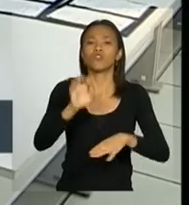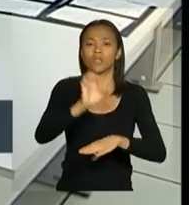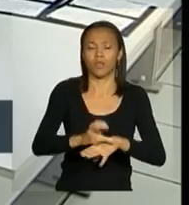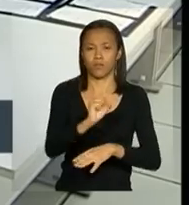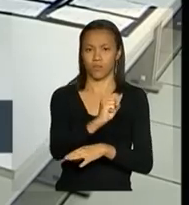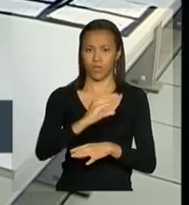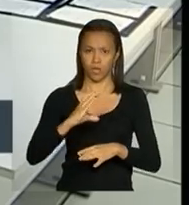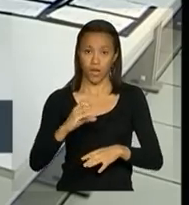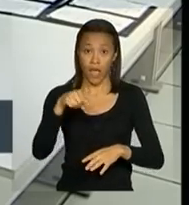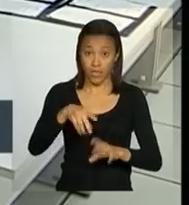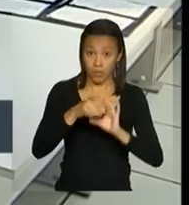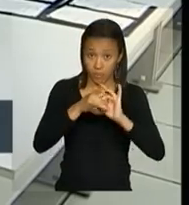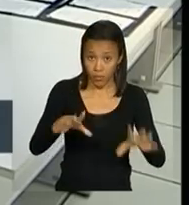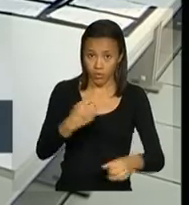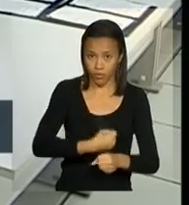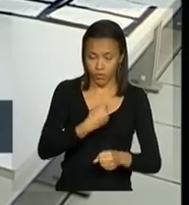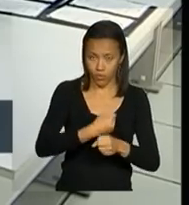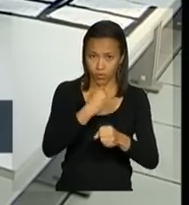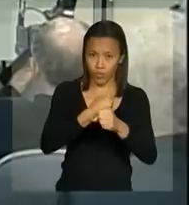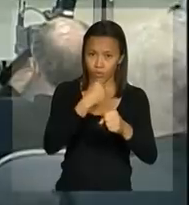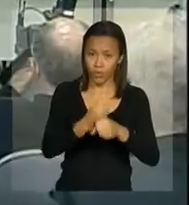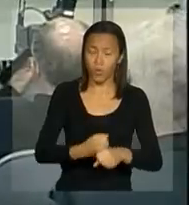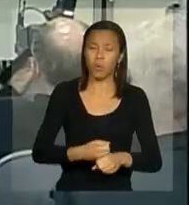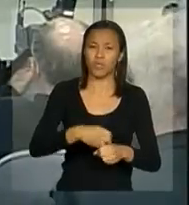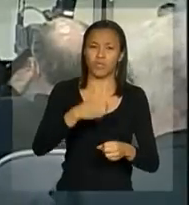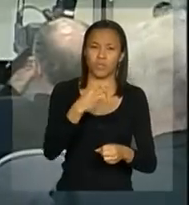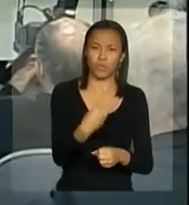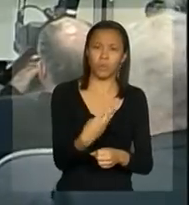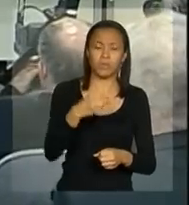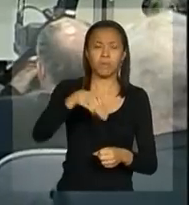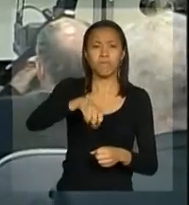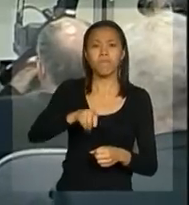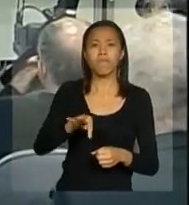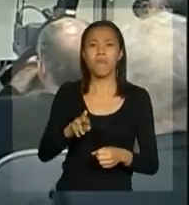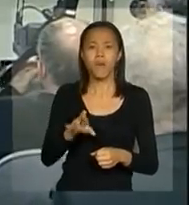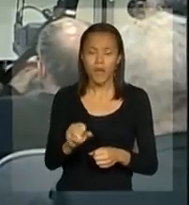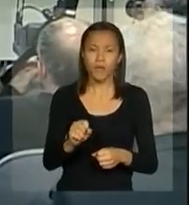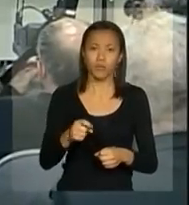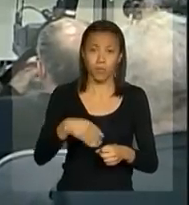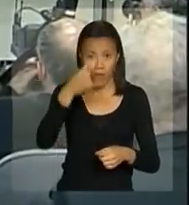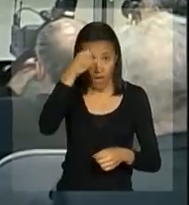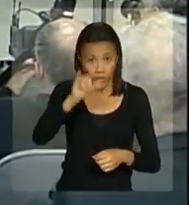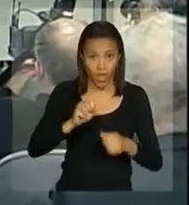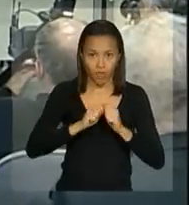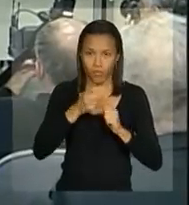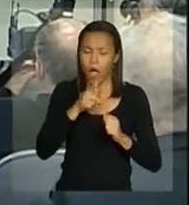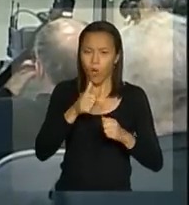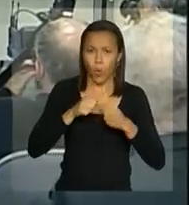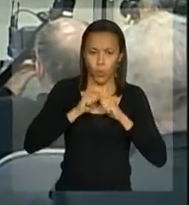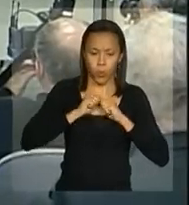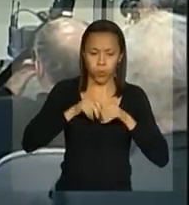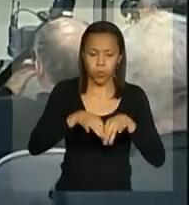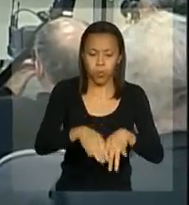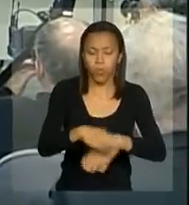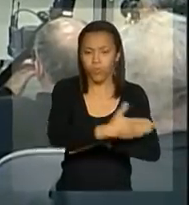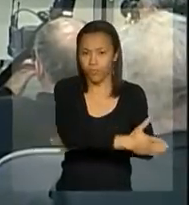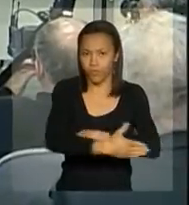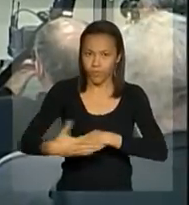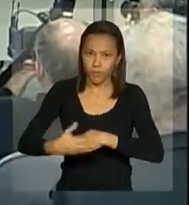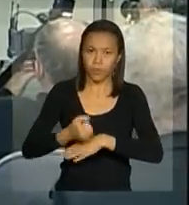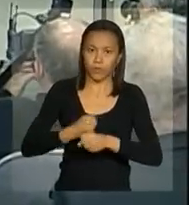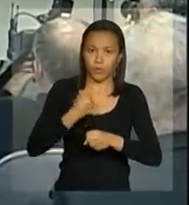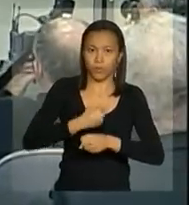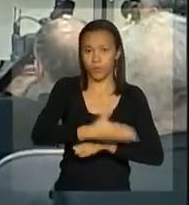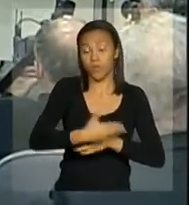Execução de obras sobre elevação em dois metros do vertedouro e barramento da barragemagem de retenção e cheias oeste no